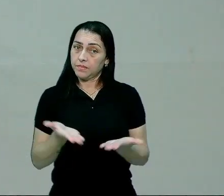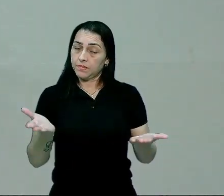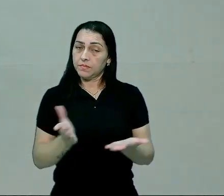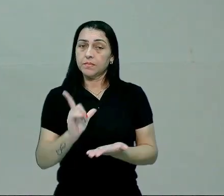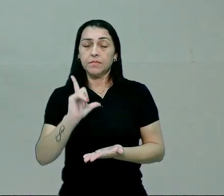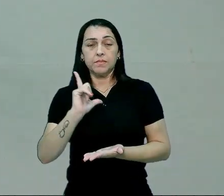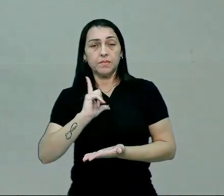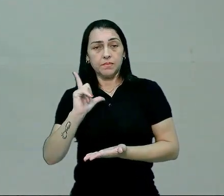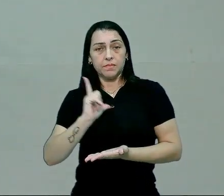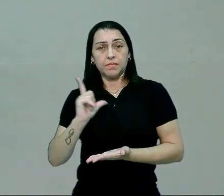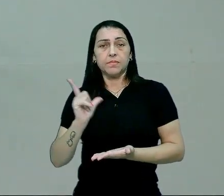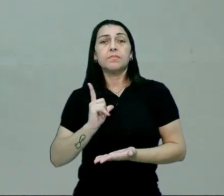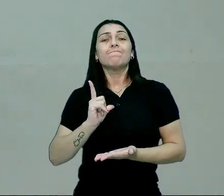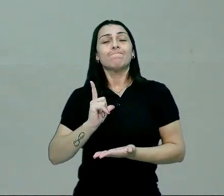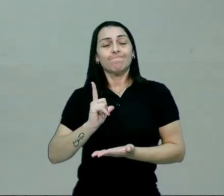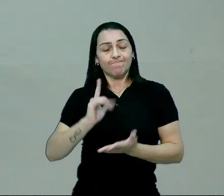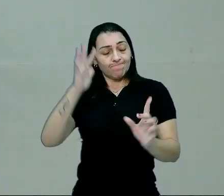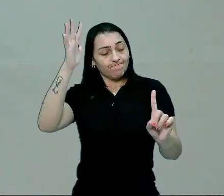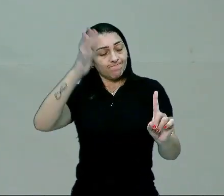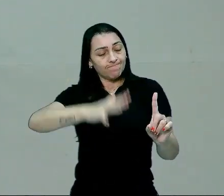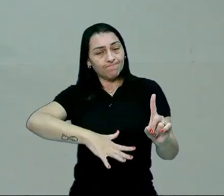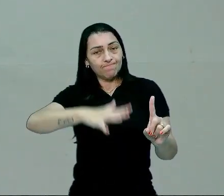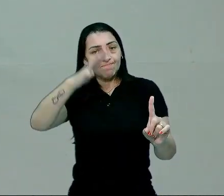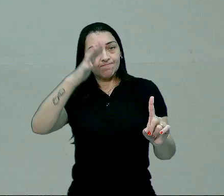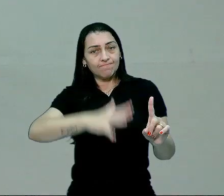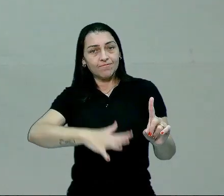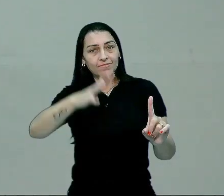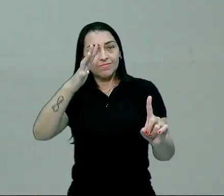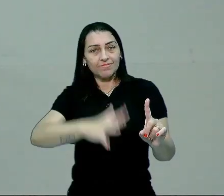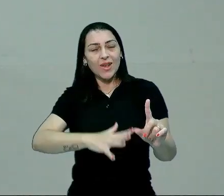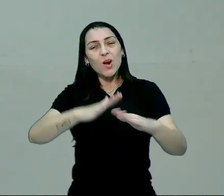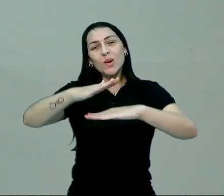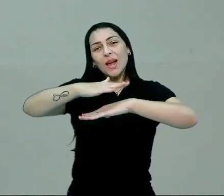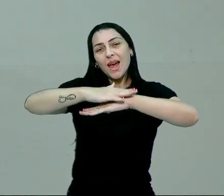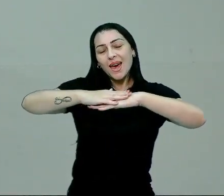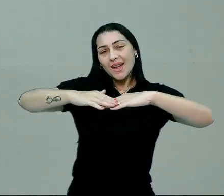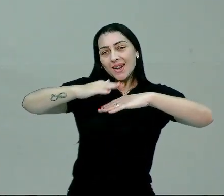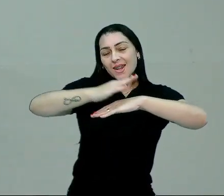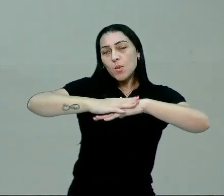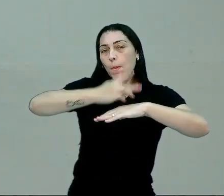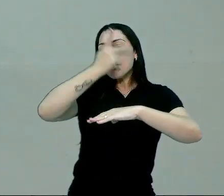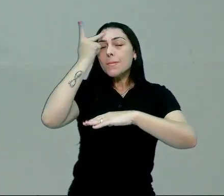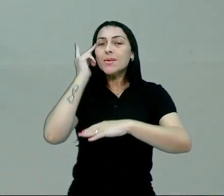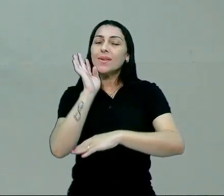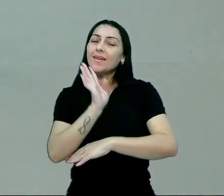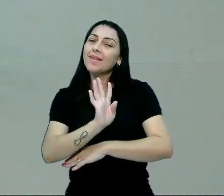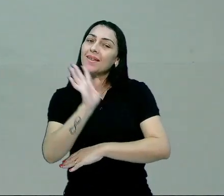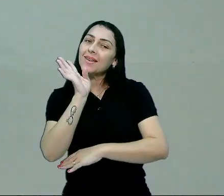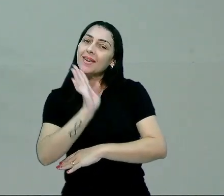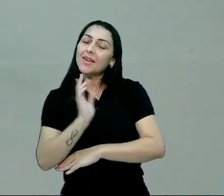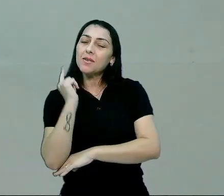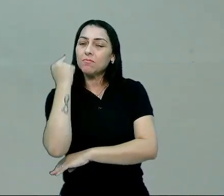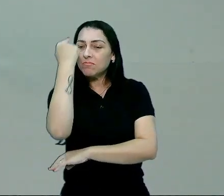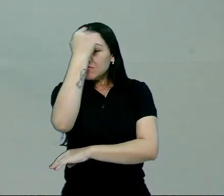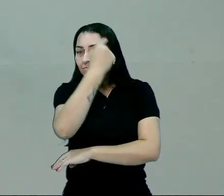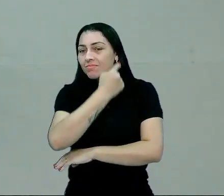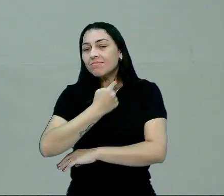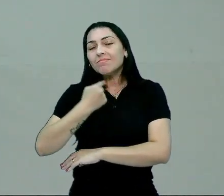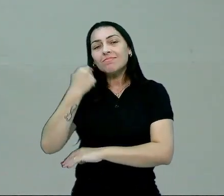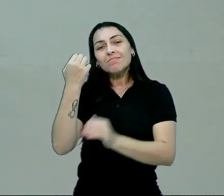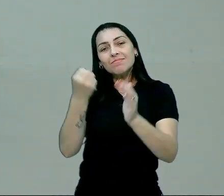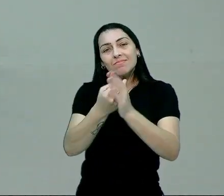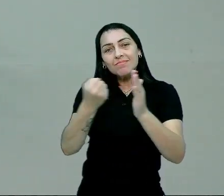eles têm esse poder de influenciar pelo carisma, né? Pela sua aparência,